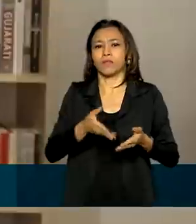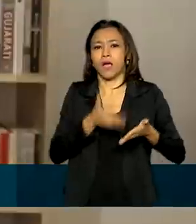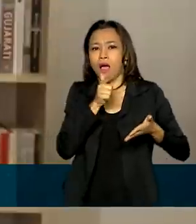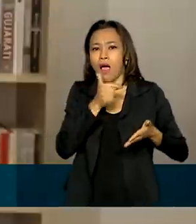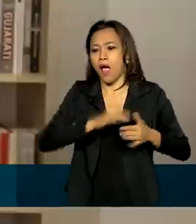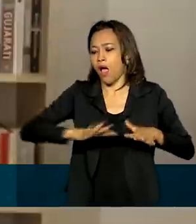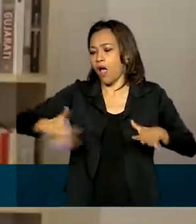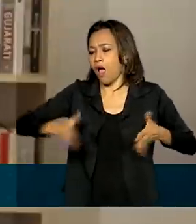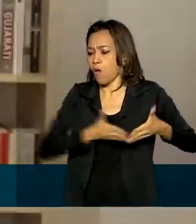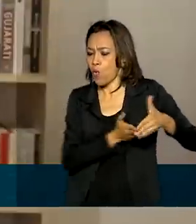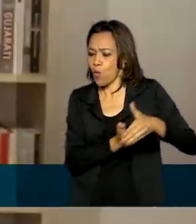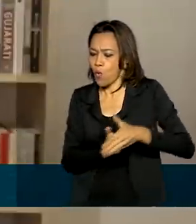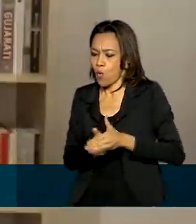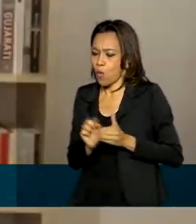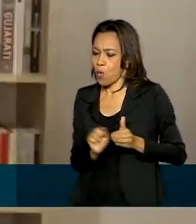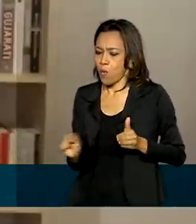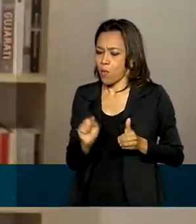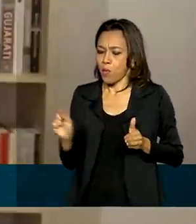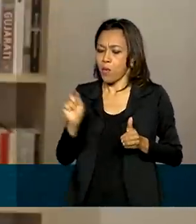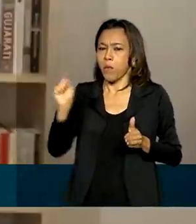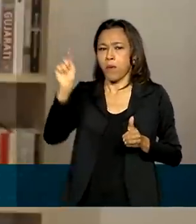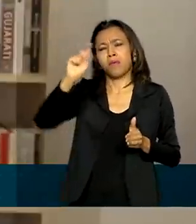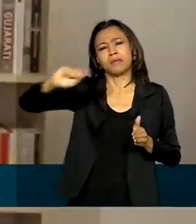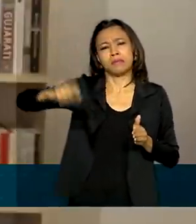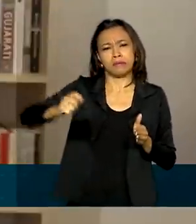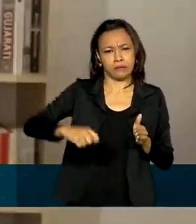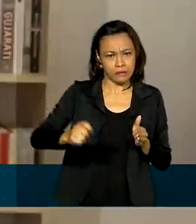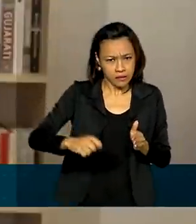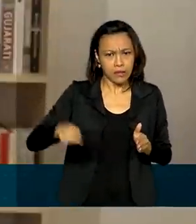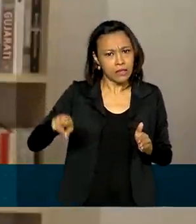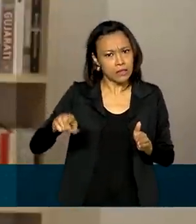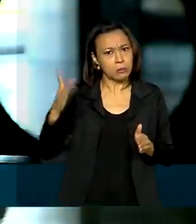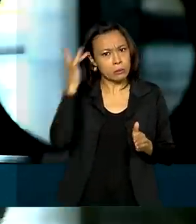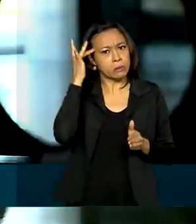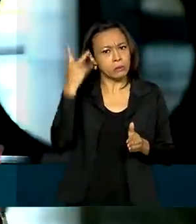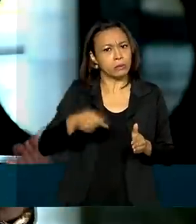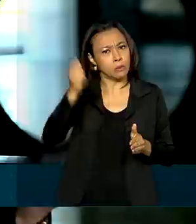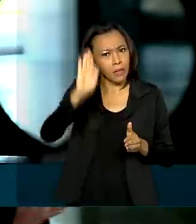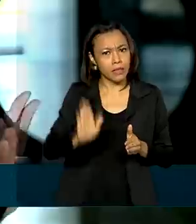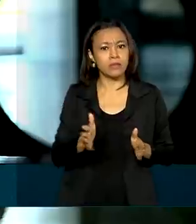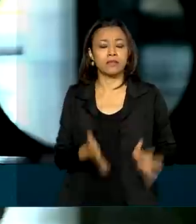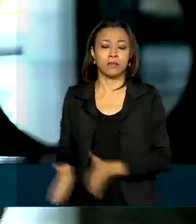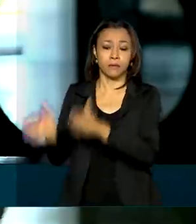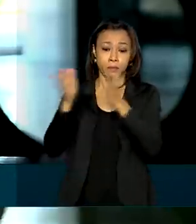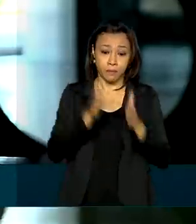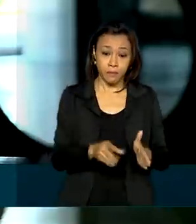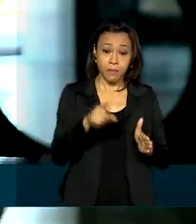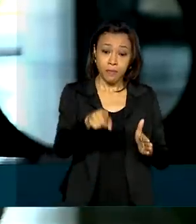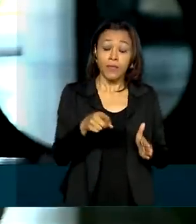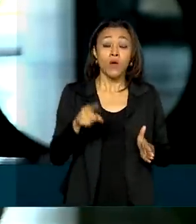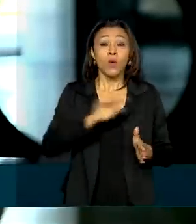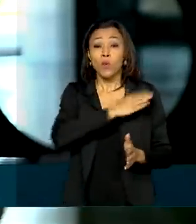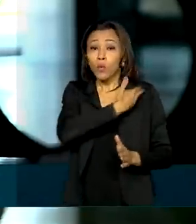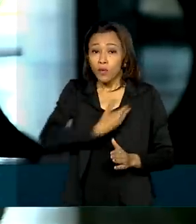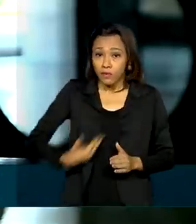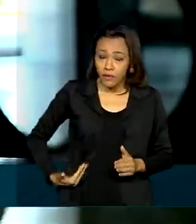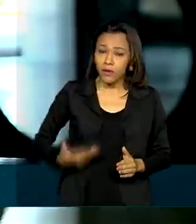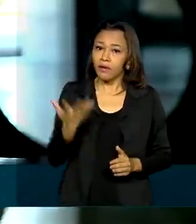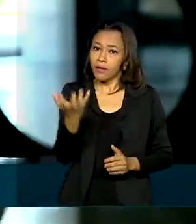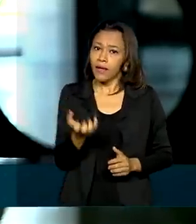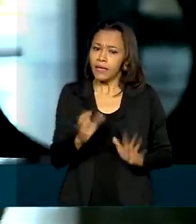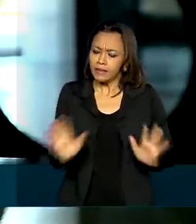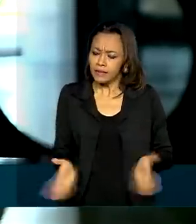o potencial de desenvolvimento que esse setor tem no Brasil. Com o BR no mar, o governo quer incentivar o setor